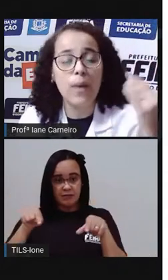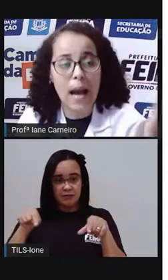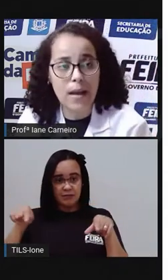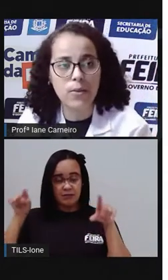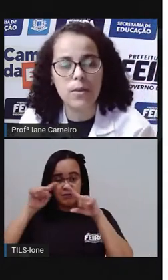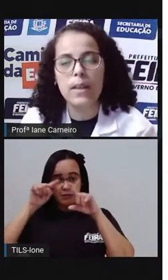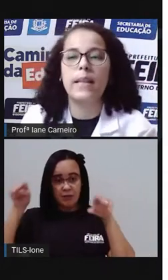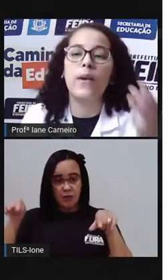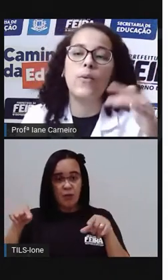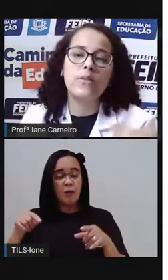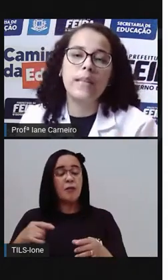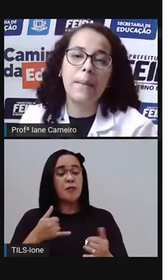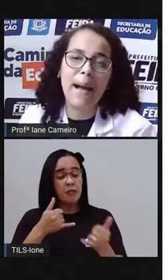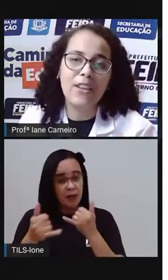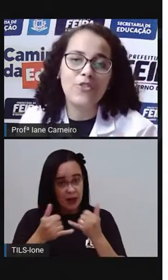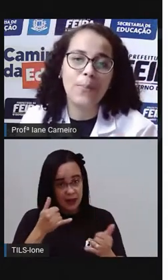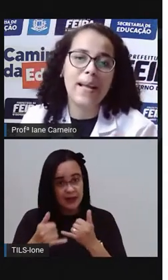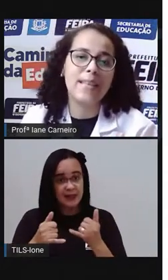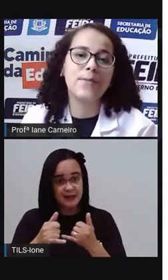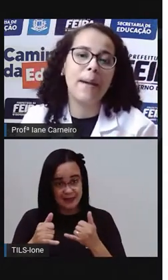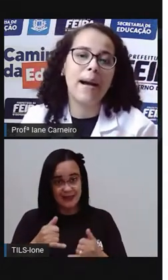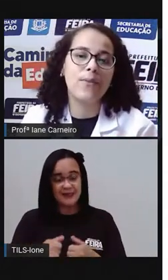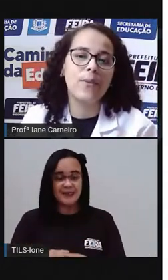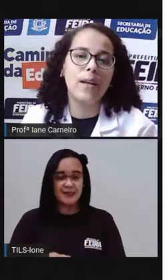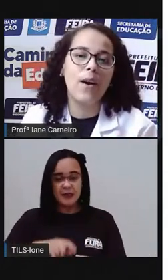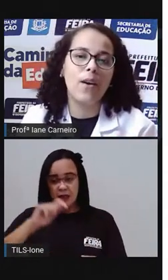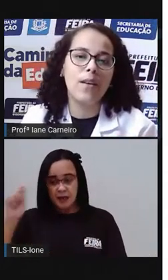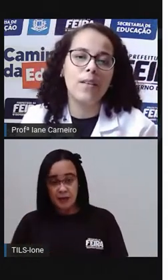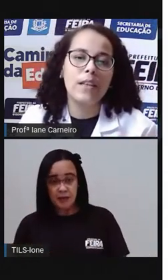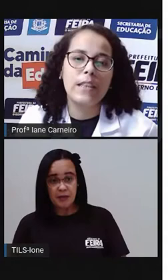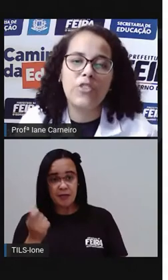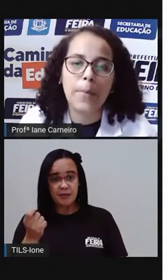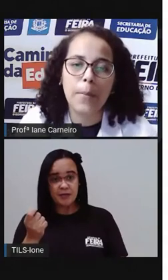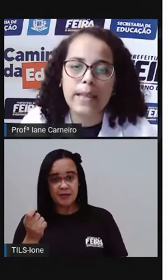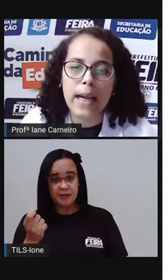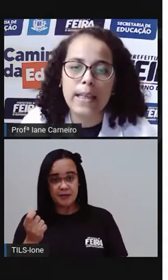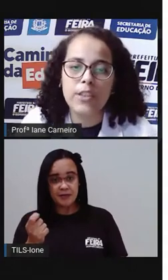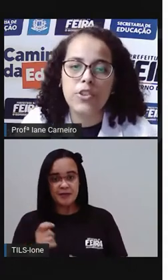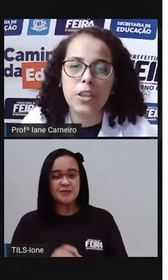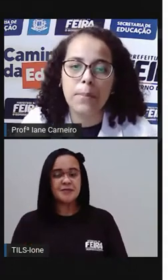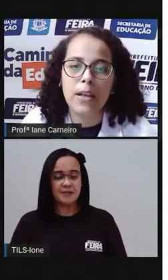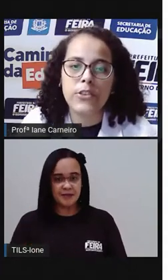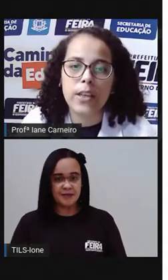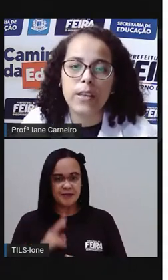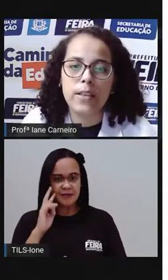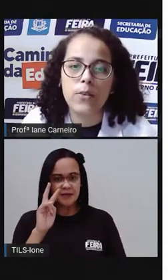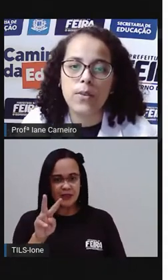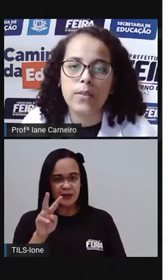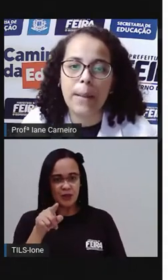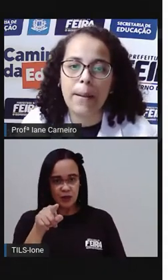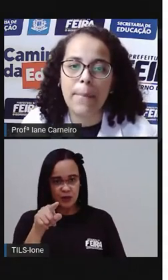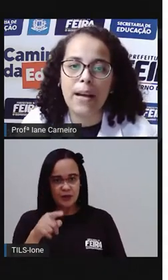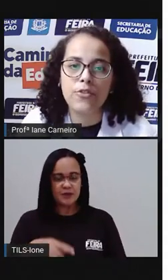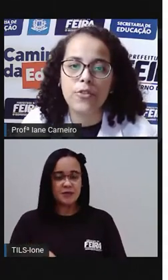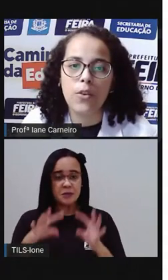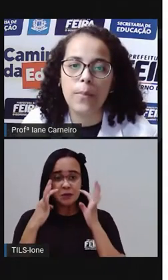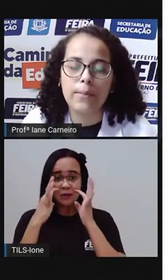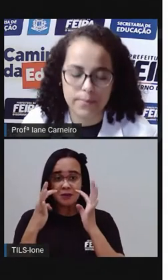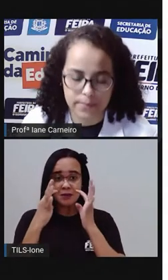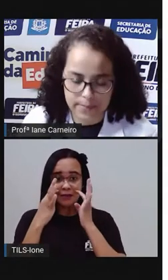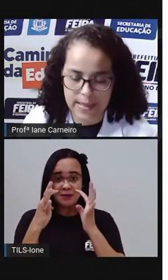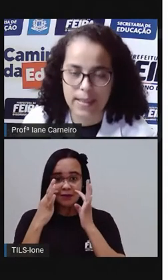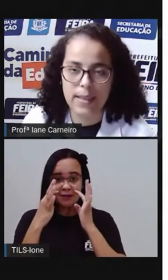é de um arco. Quando está embaixo, parece um barco. Deixa eu botar a canetinha mágica aqui. Quando está para baixo,